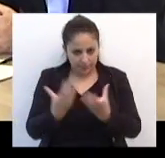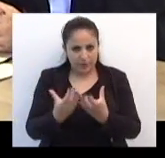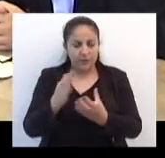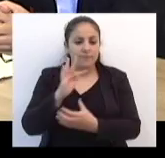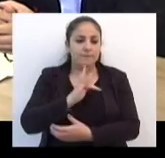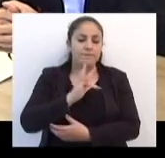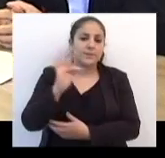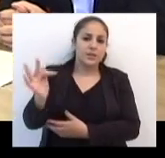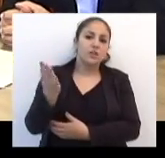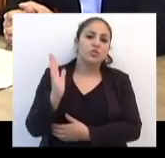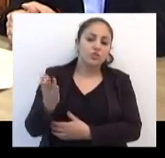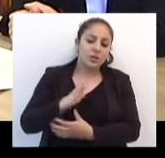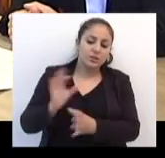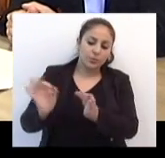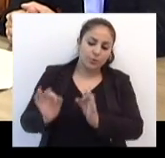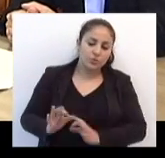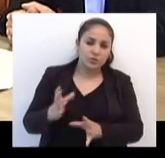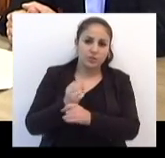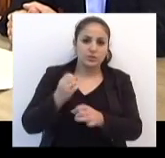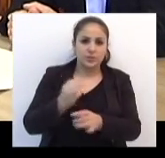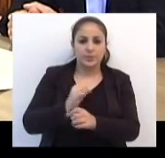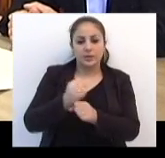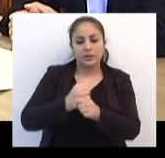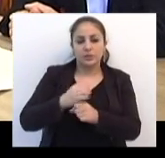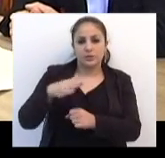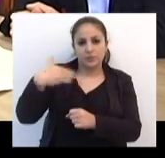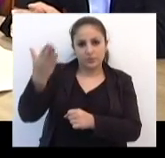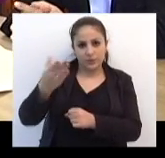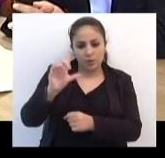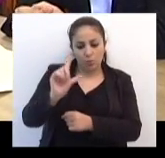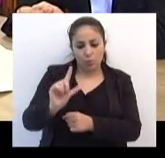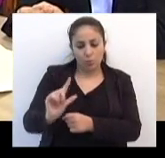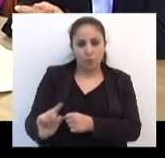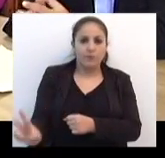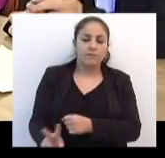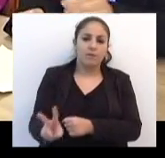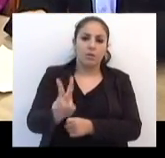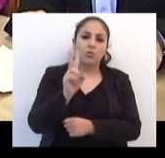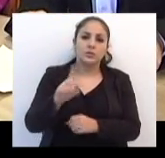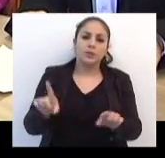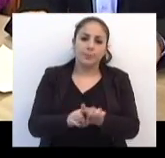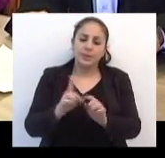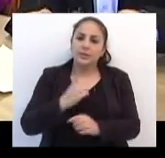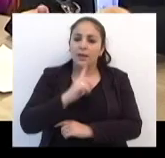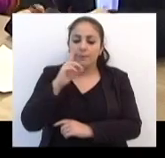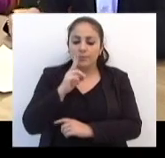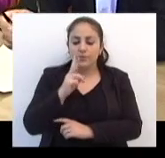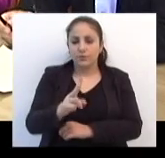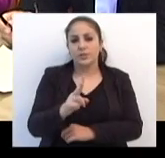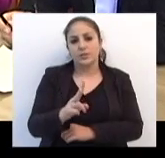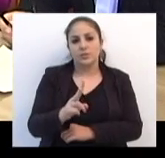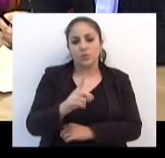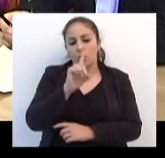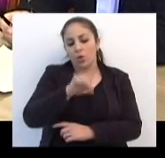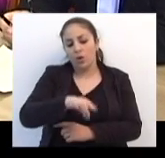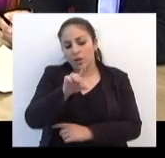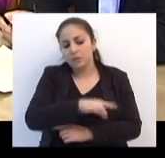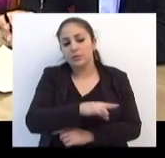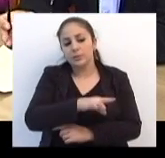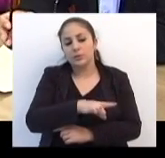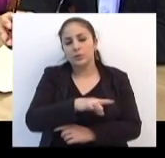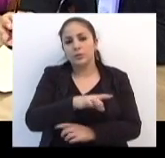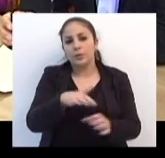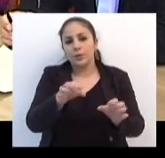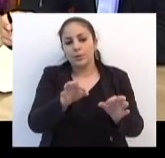Federal, inclusive, já recebeu o projeto do orçamento do ano que vem. Então, com a redução de valores, também estão previstos cortes em